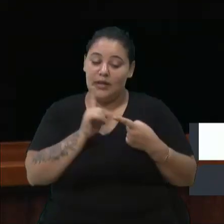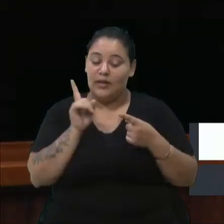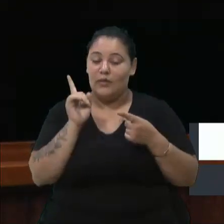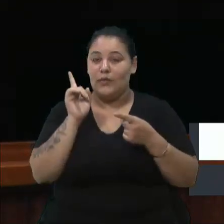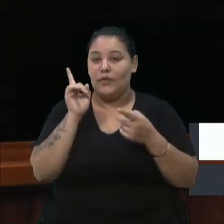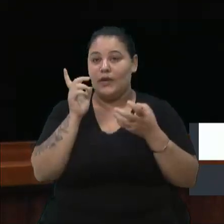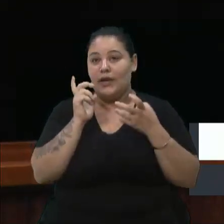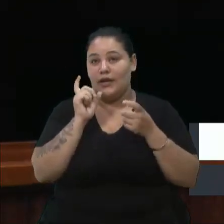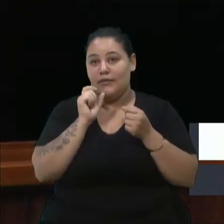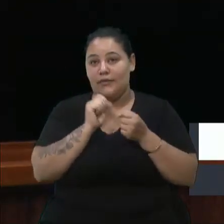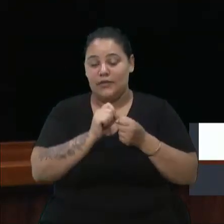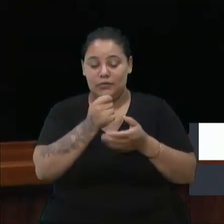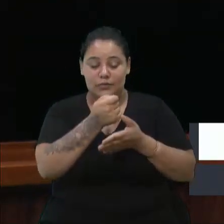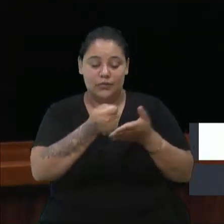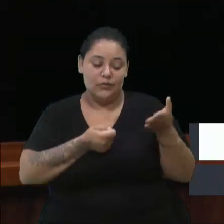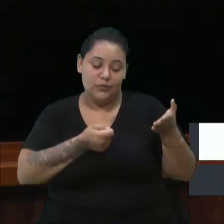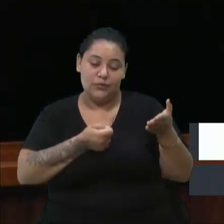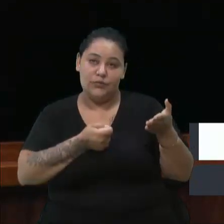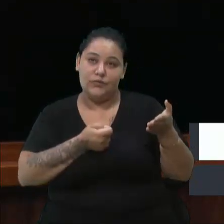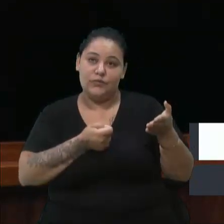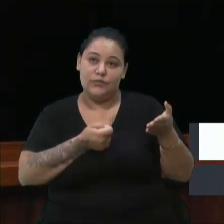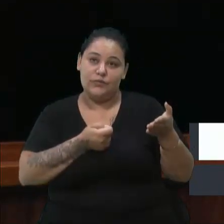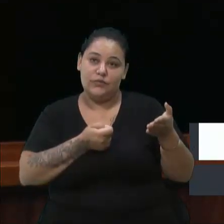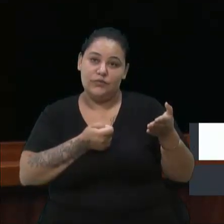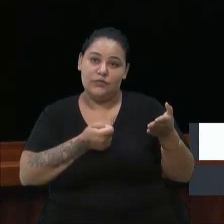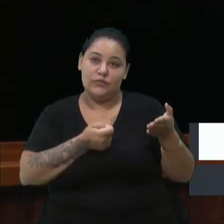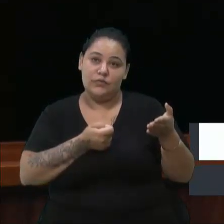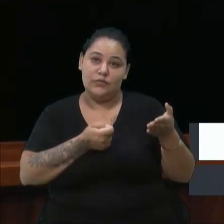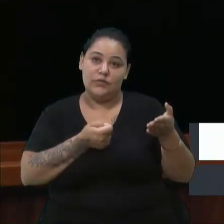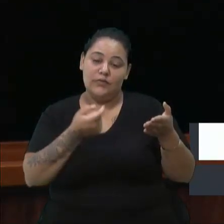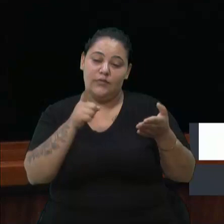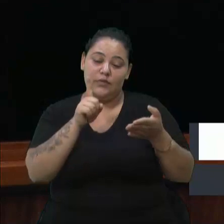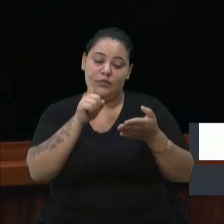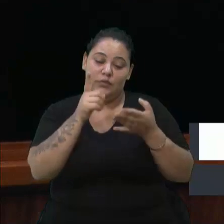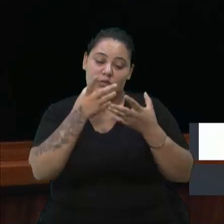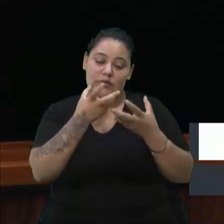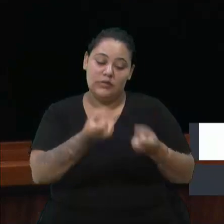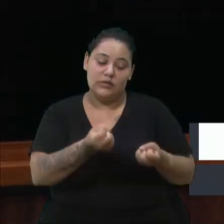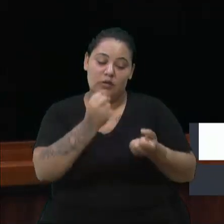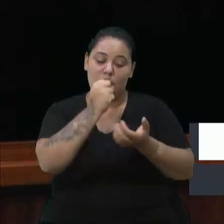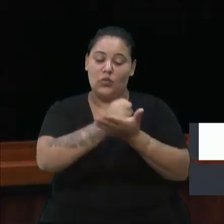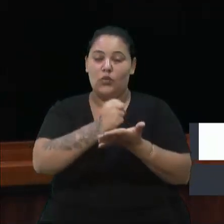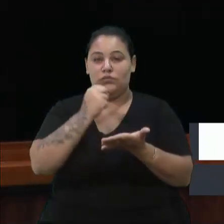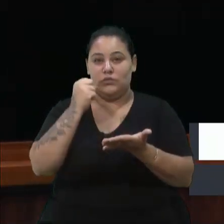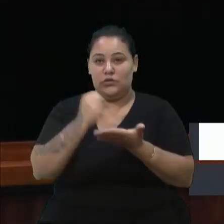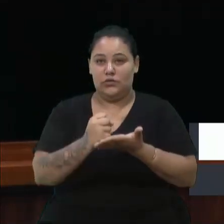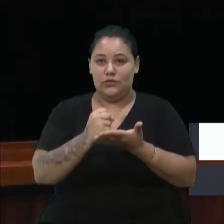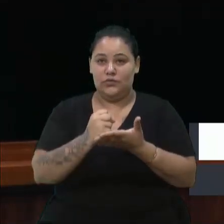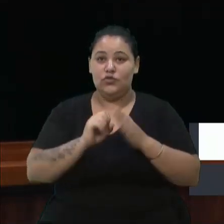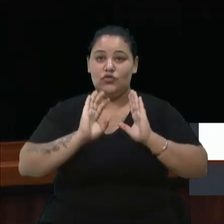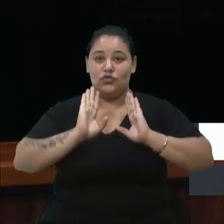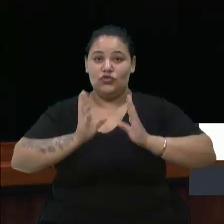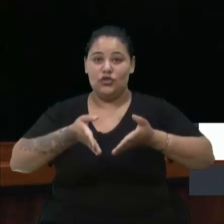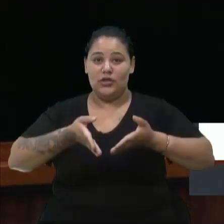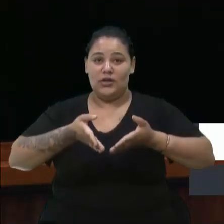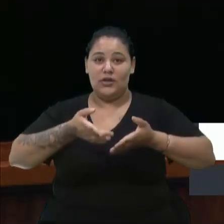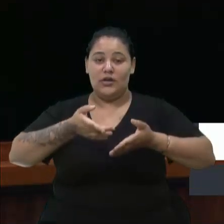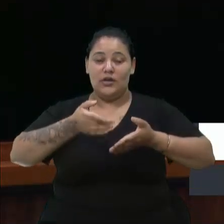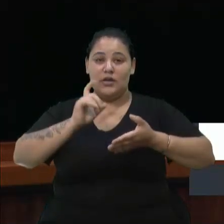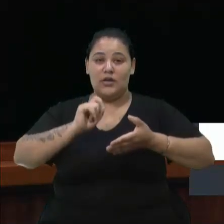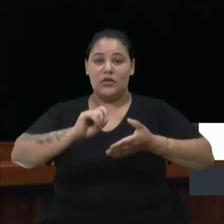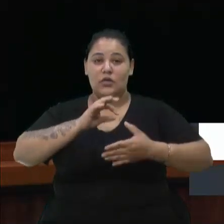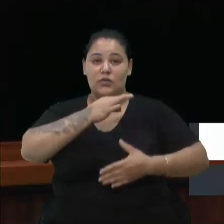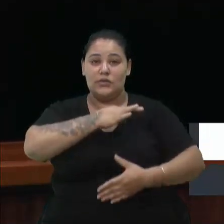vão aceitar esse contrato, já que a questão salarial é